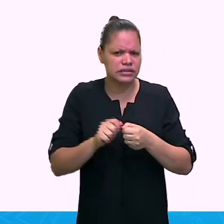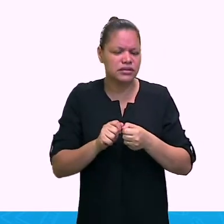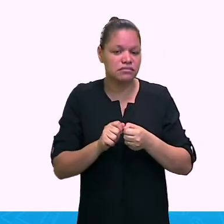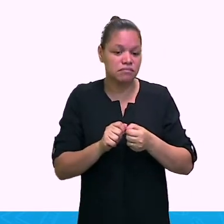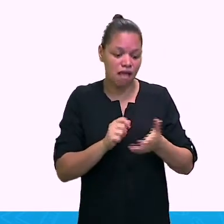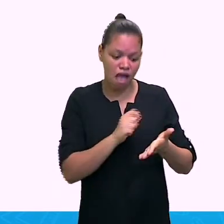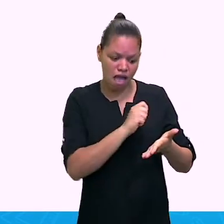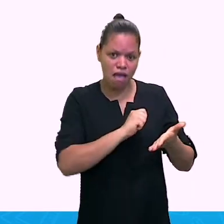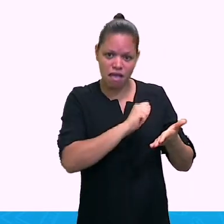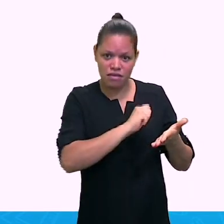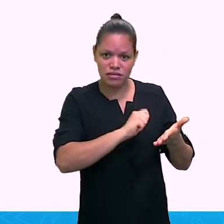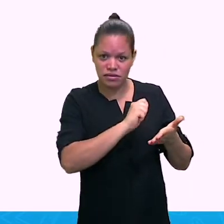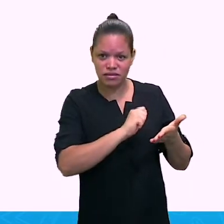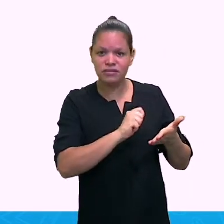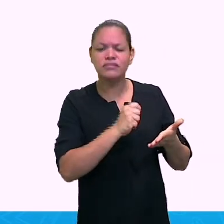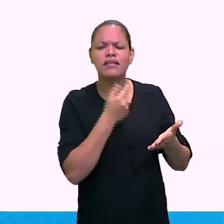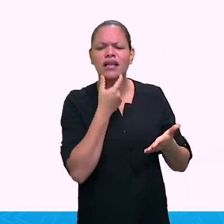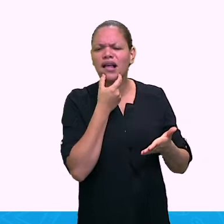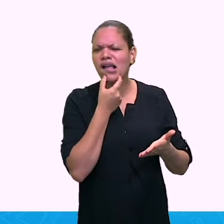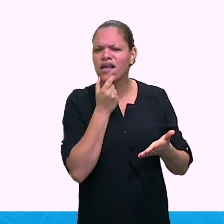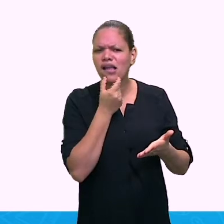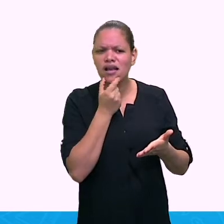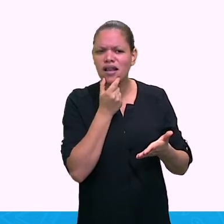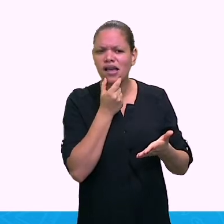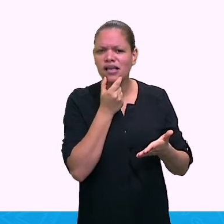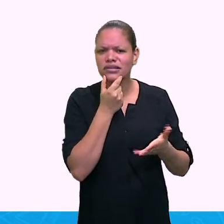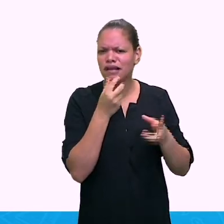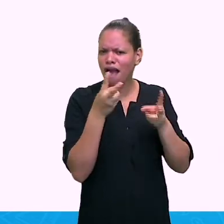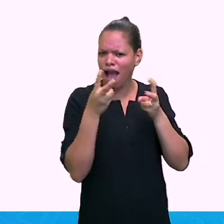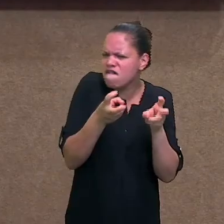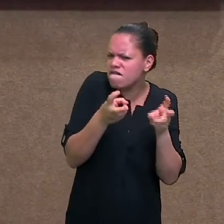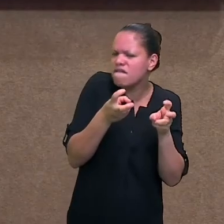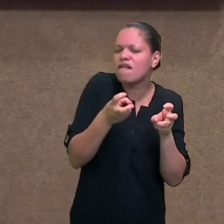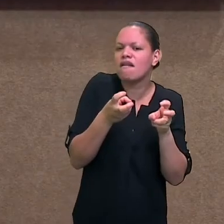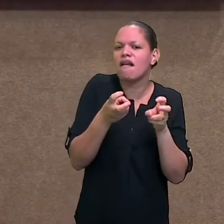Music. Então, listening music.